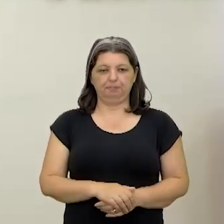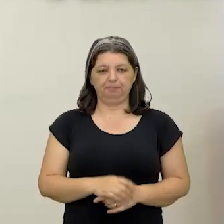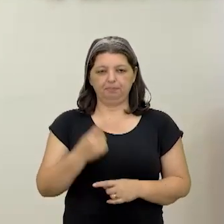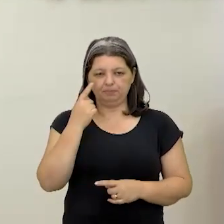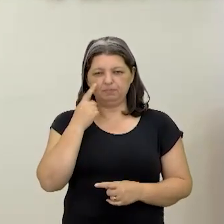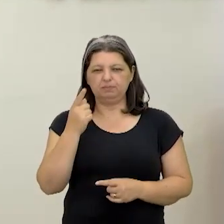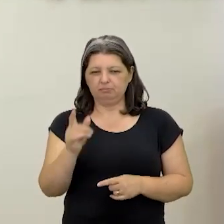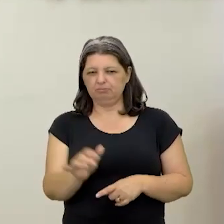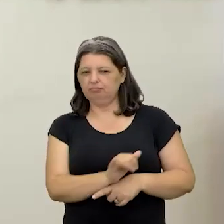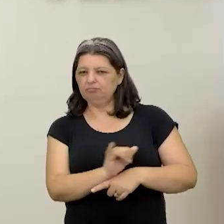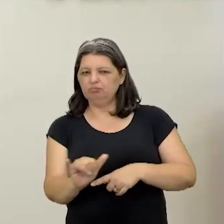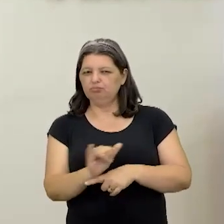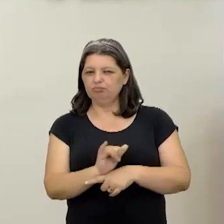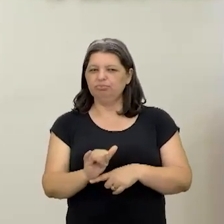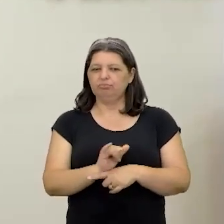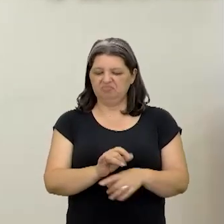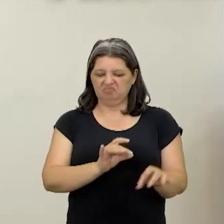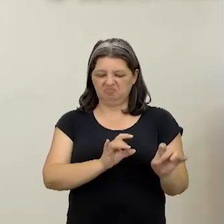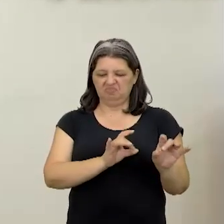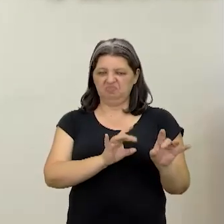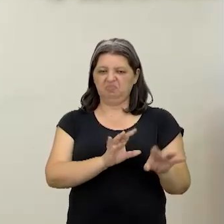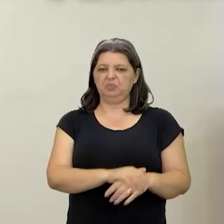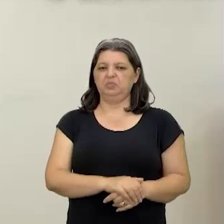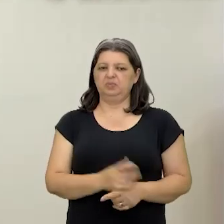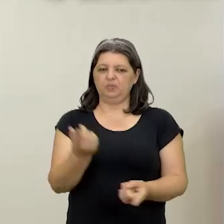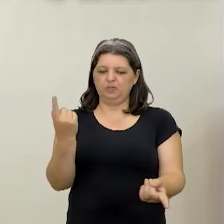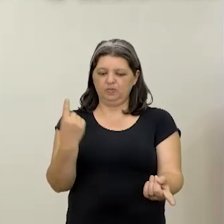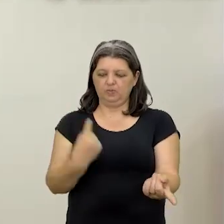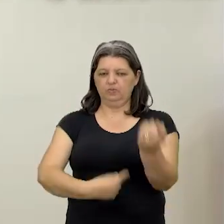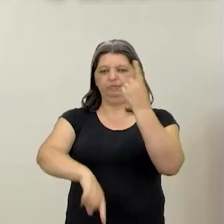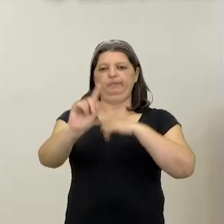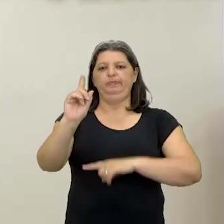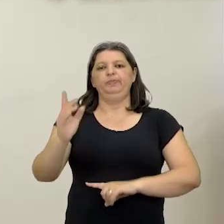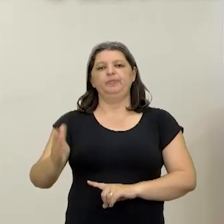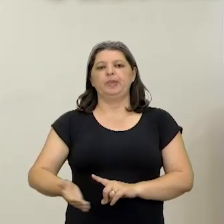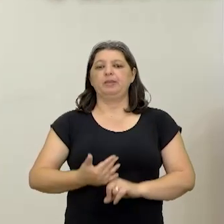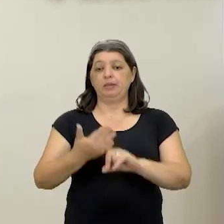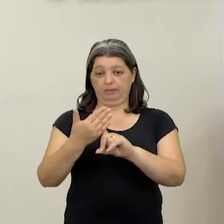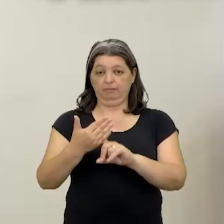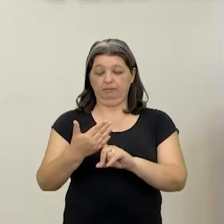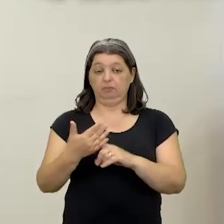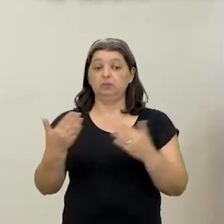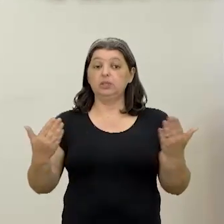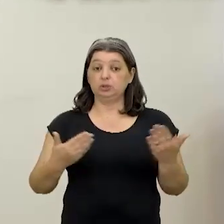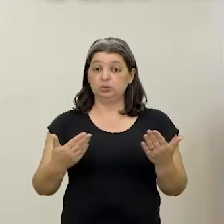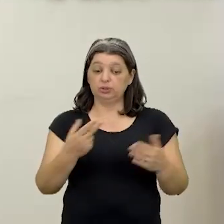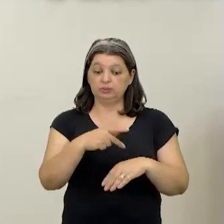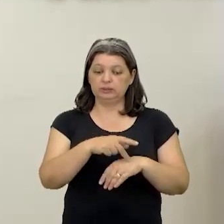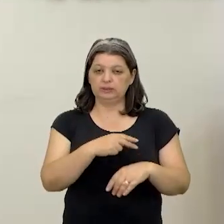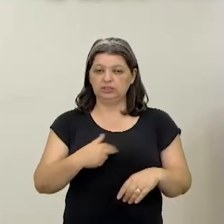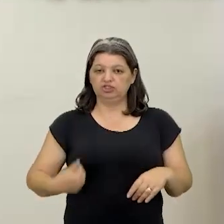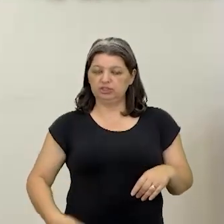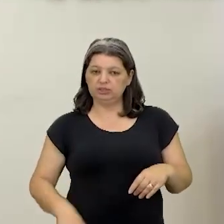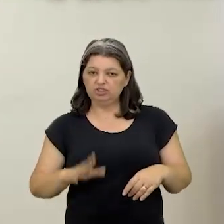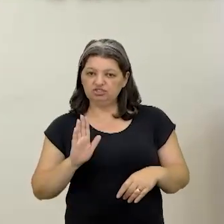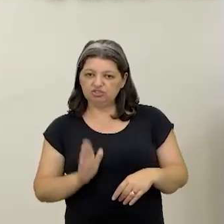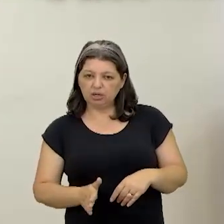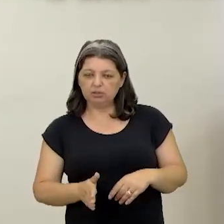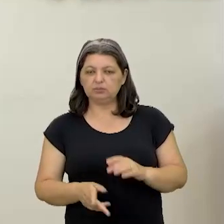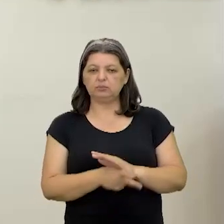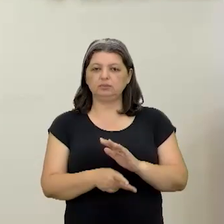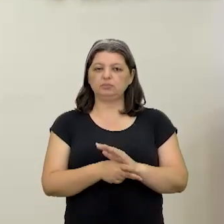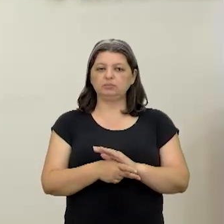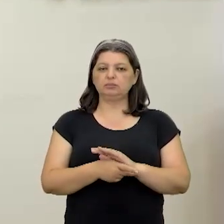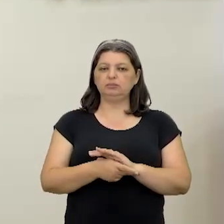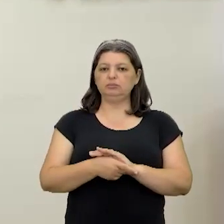caras se especializaram pra caramba. Deram um salto tecnológico. E hoje a China já é dona de um parque